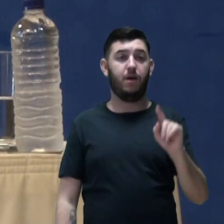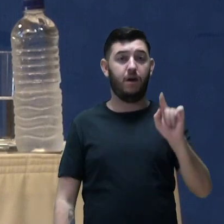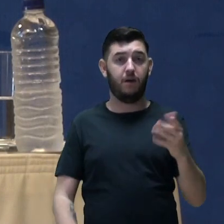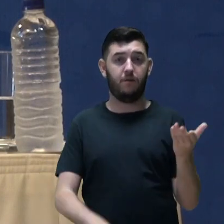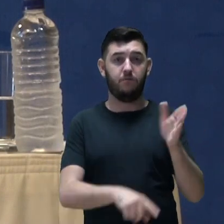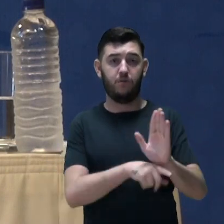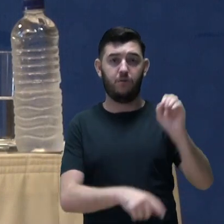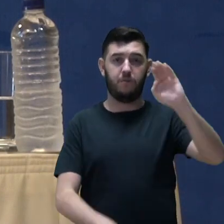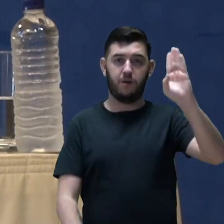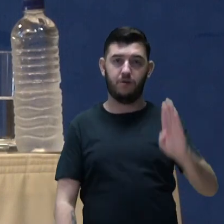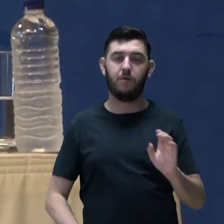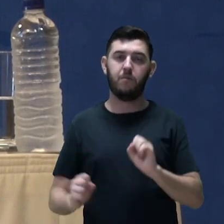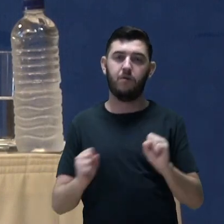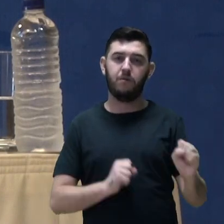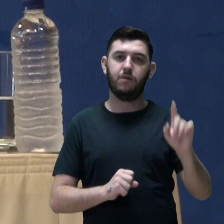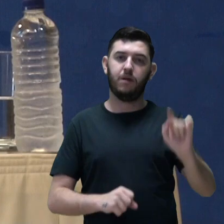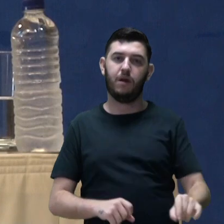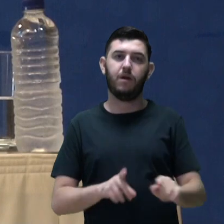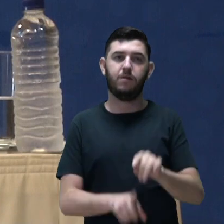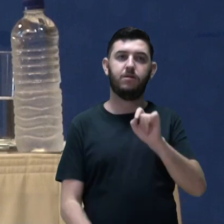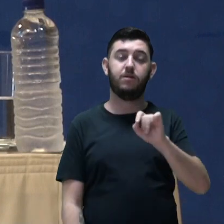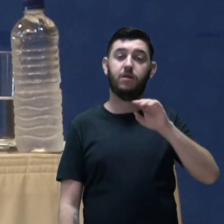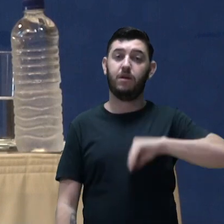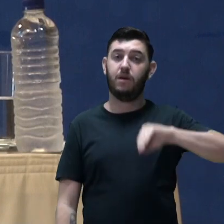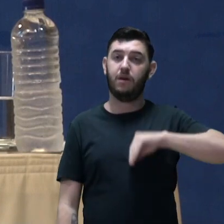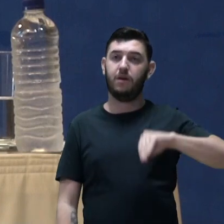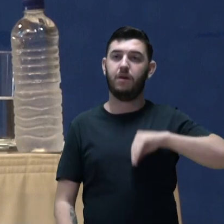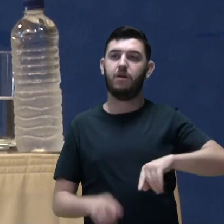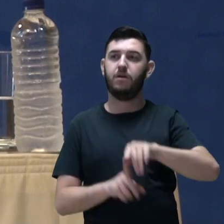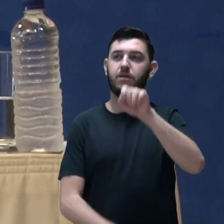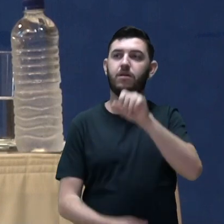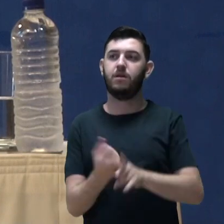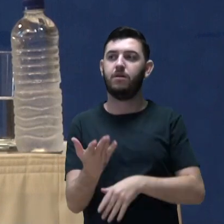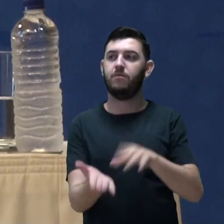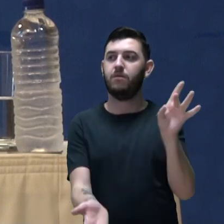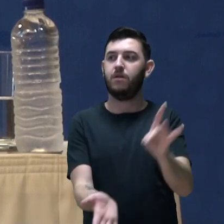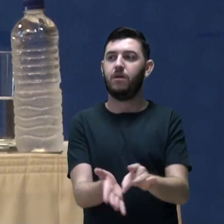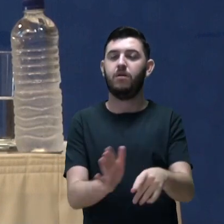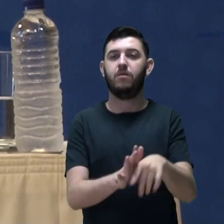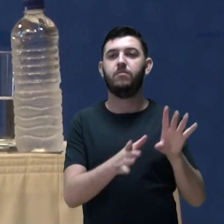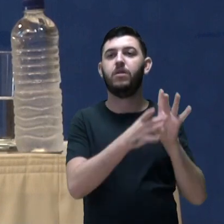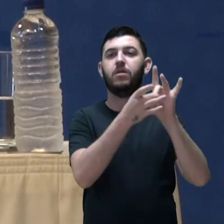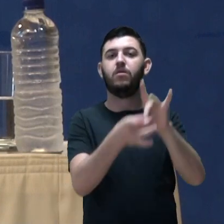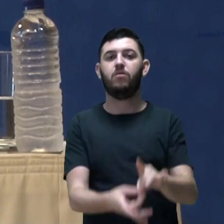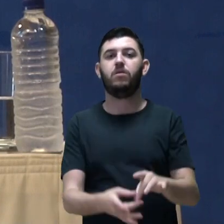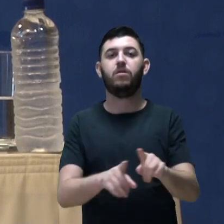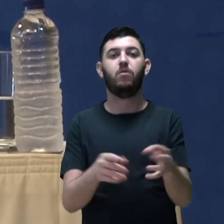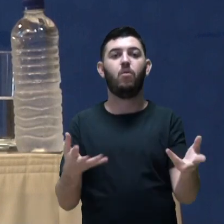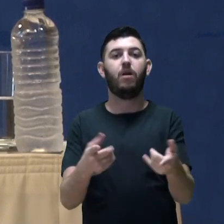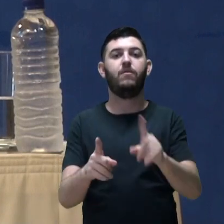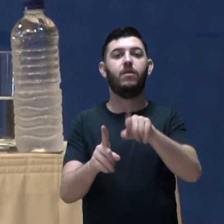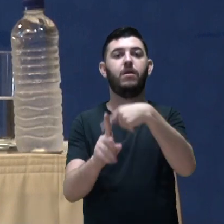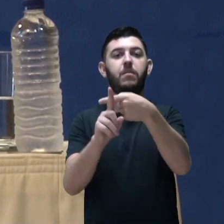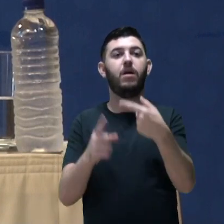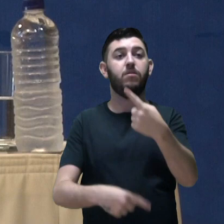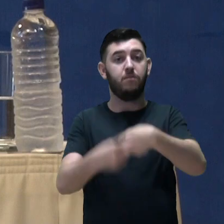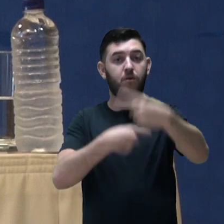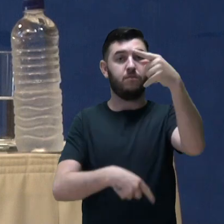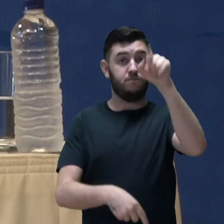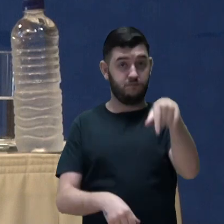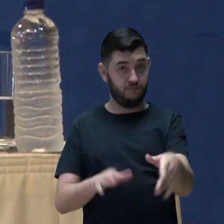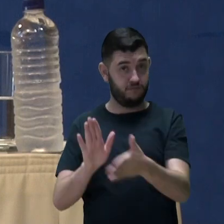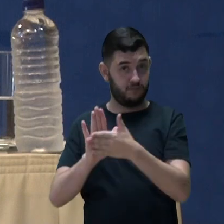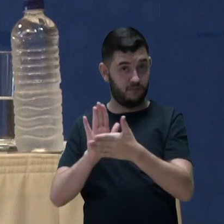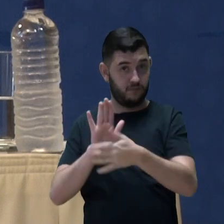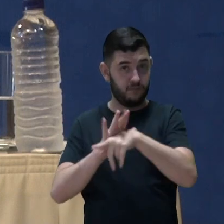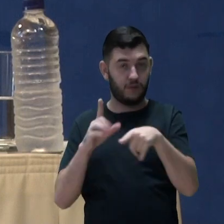possibilidade de geração própria de renda. Neste contexto, o qualifica mais progredir é uma proposta baseada